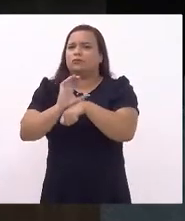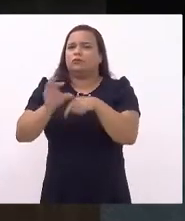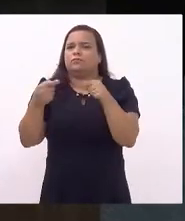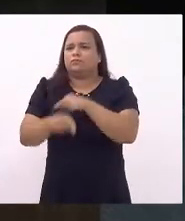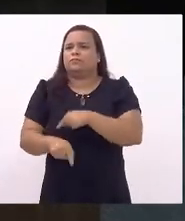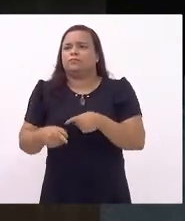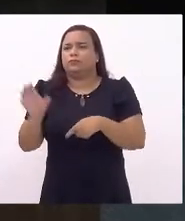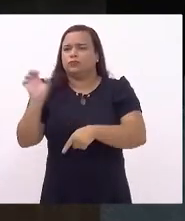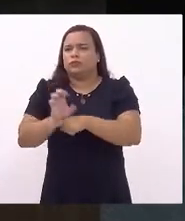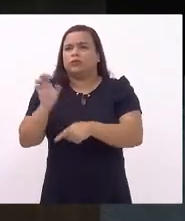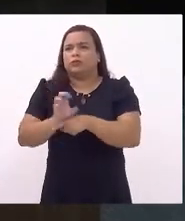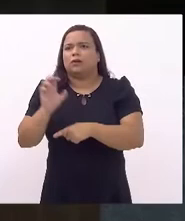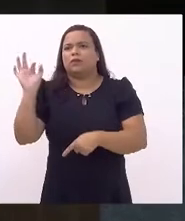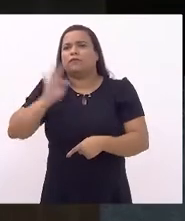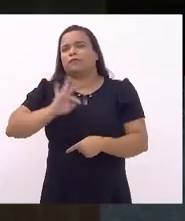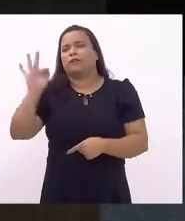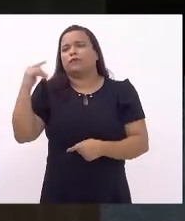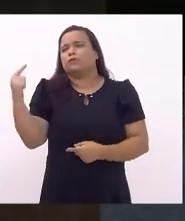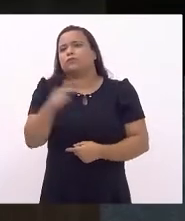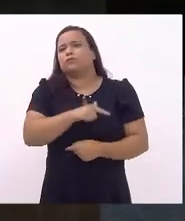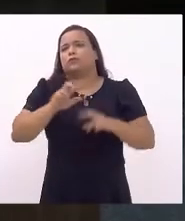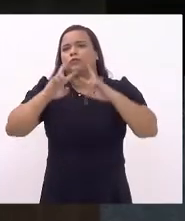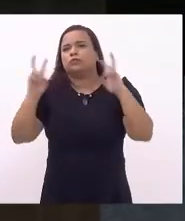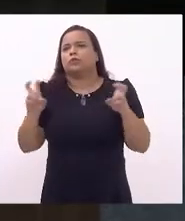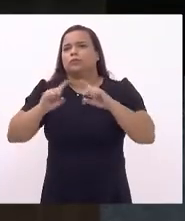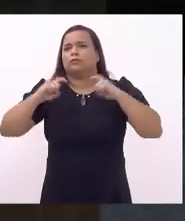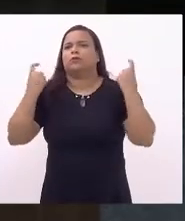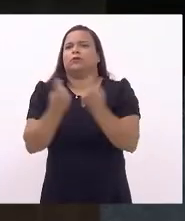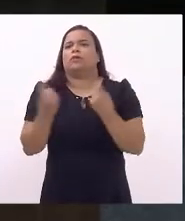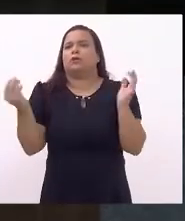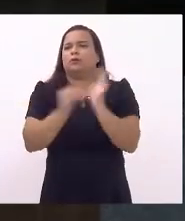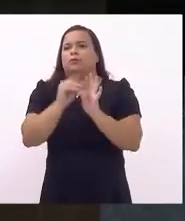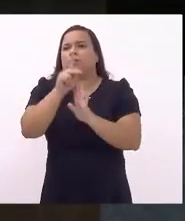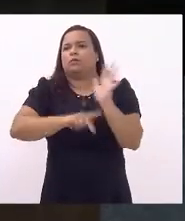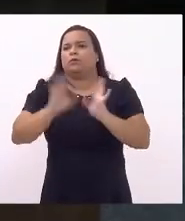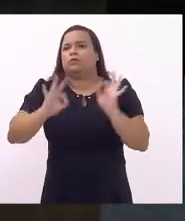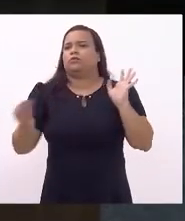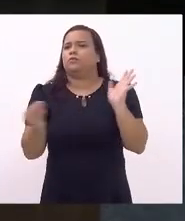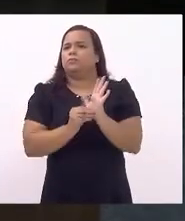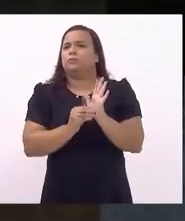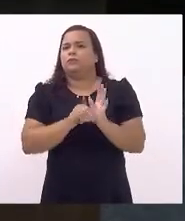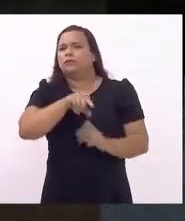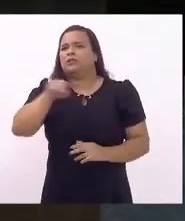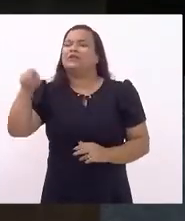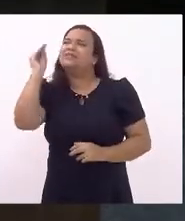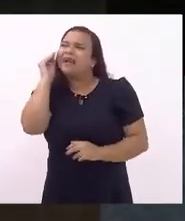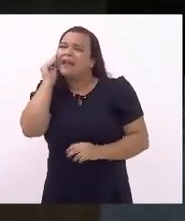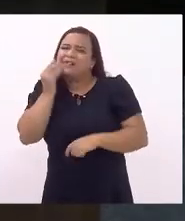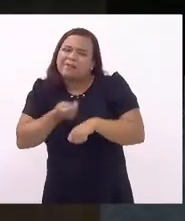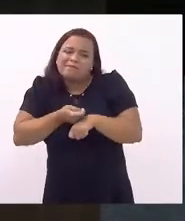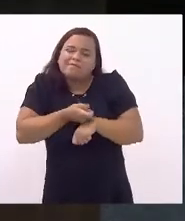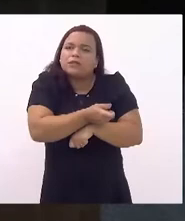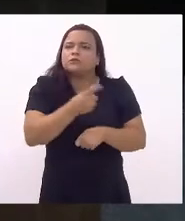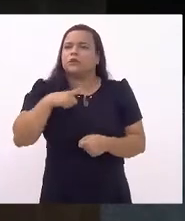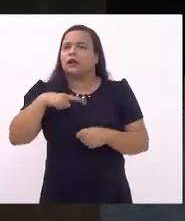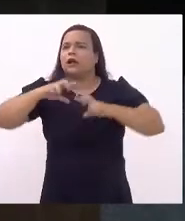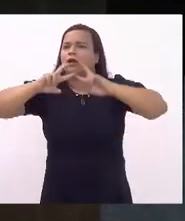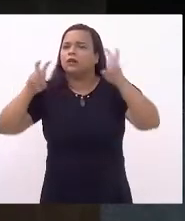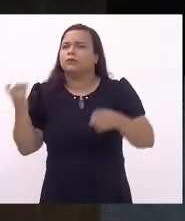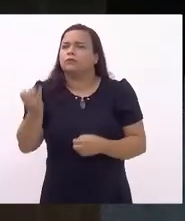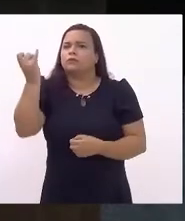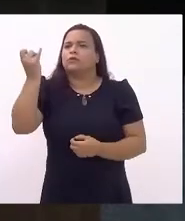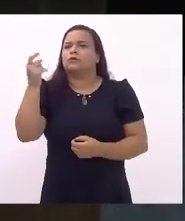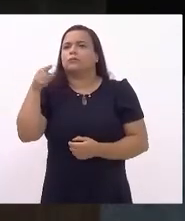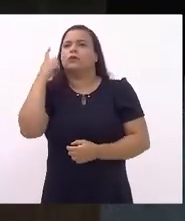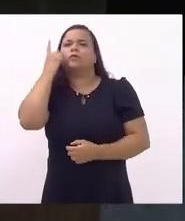Estadual e Federal fala sobre identidade, nós vamos falar, botar num projeto aqui, eles vêm tentando colocar um assunto tão importante da